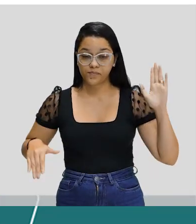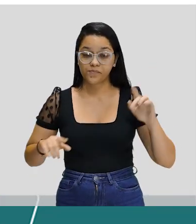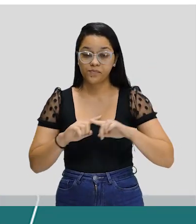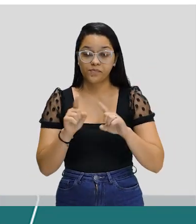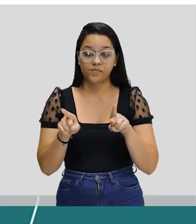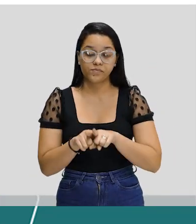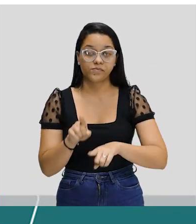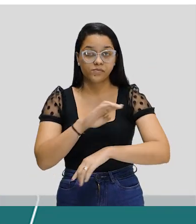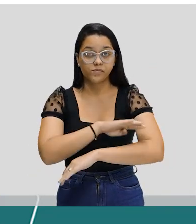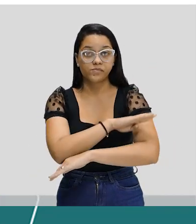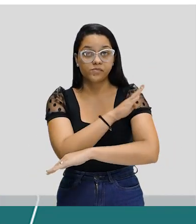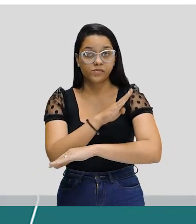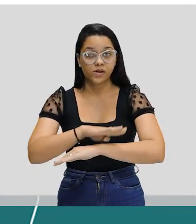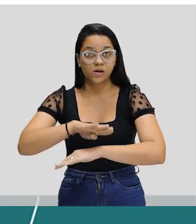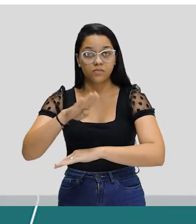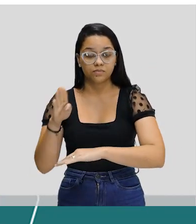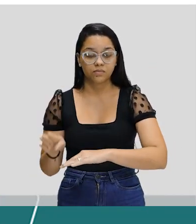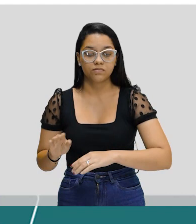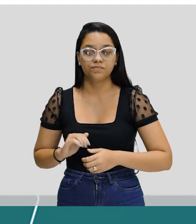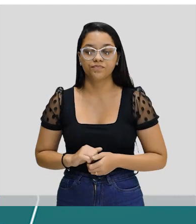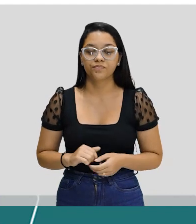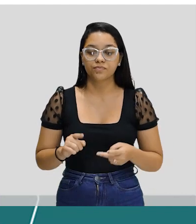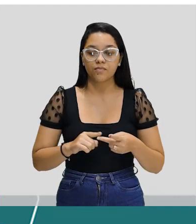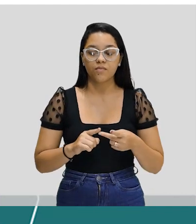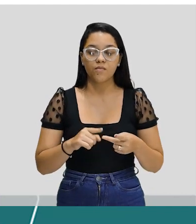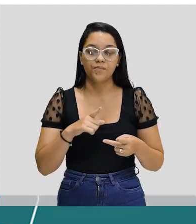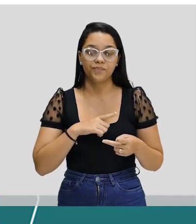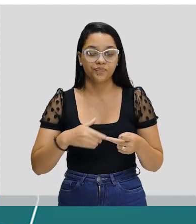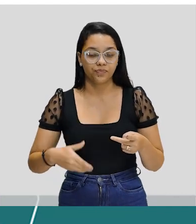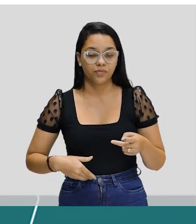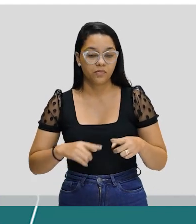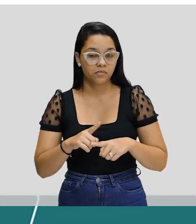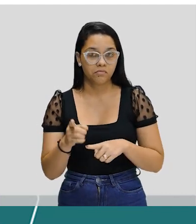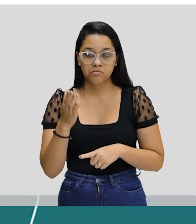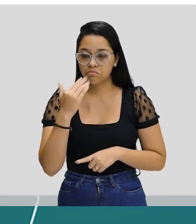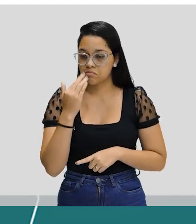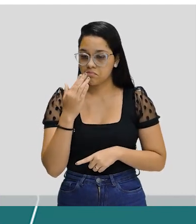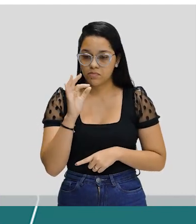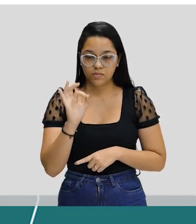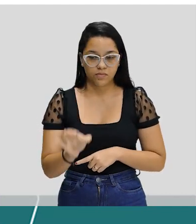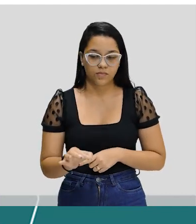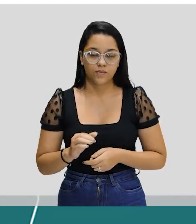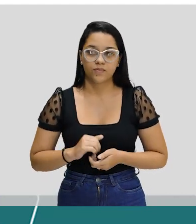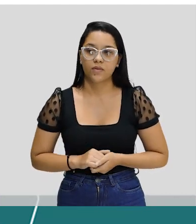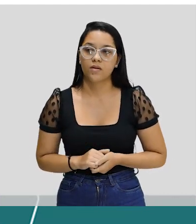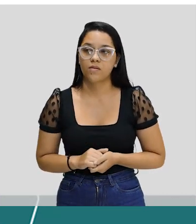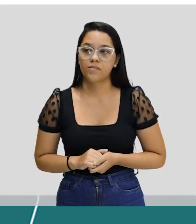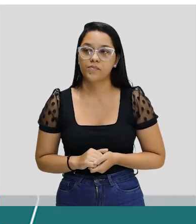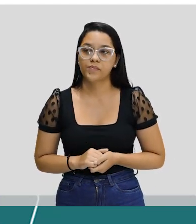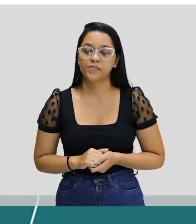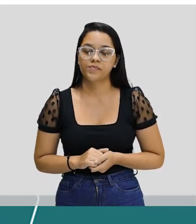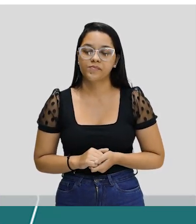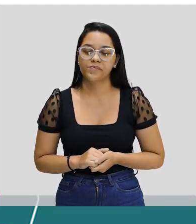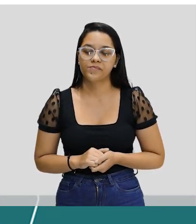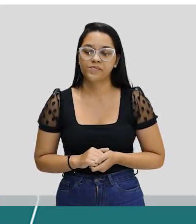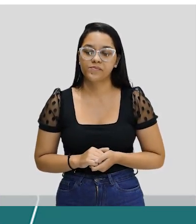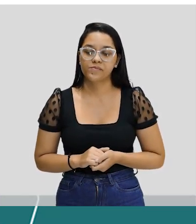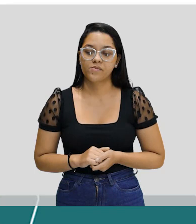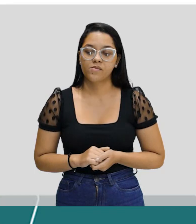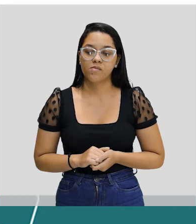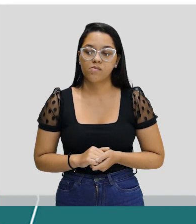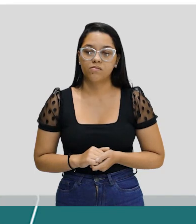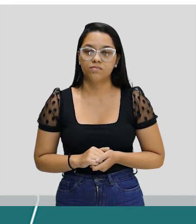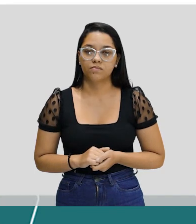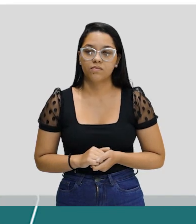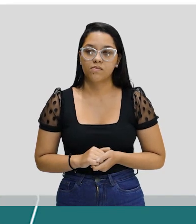também de montanha. Tem fome, mas não come direito. Nas orações acima, as conjunções que eu